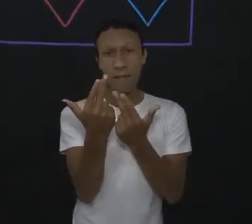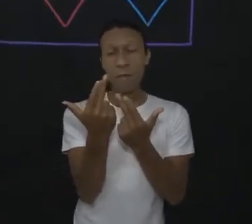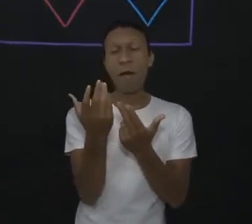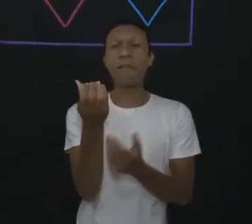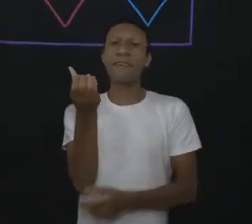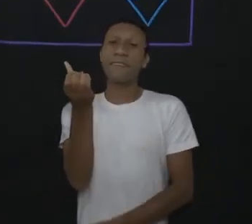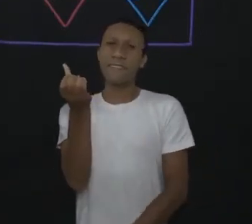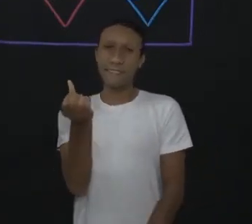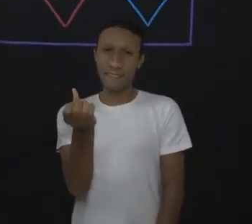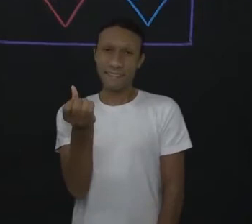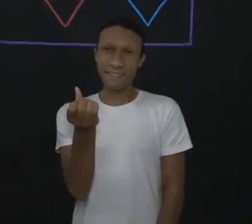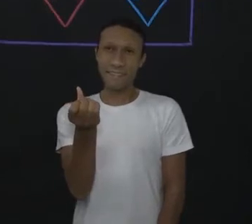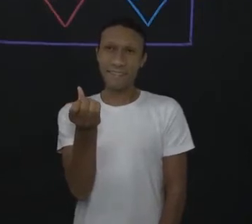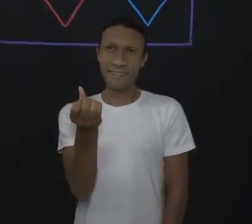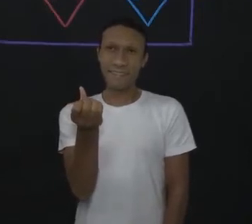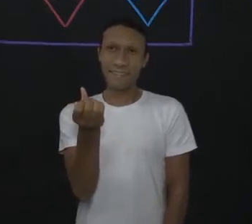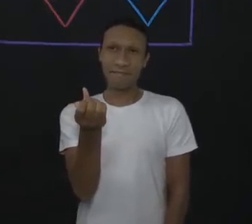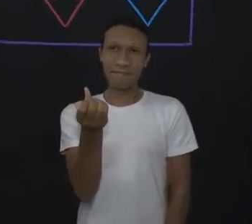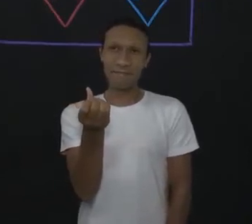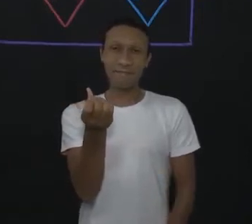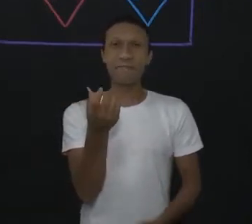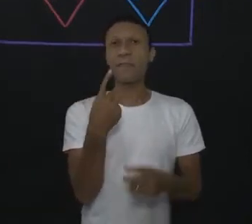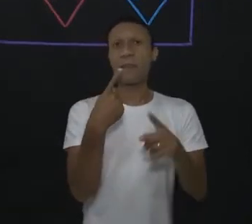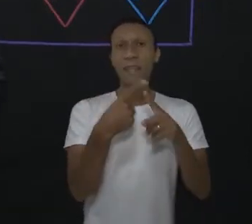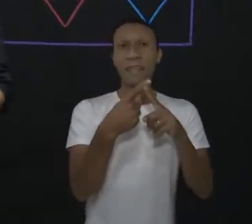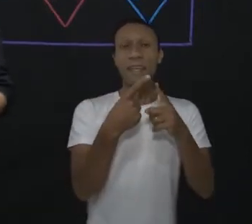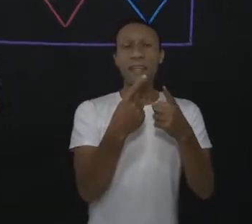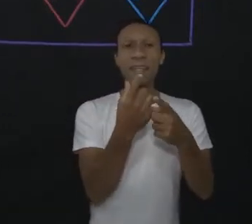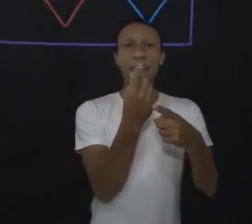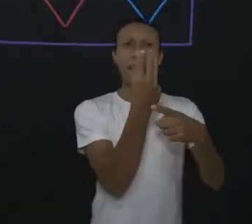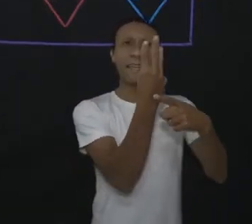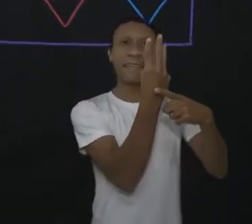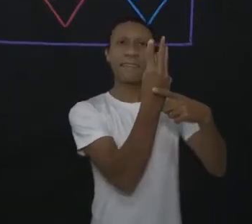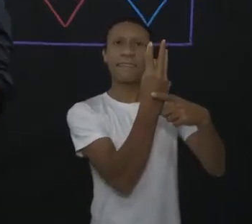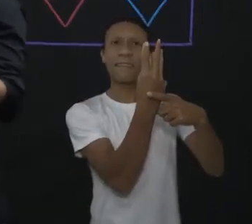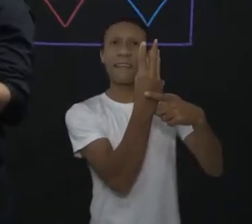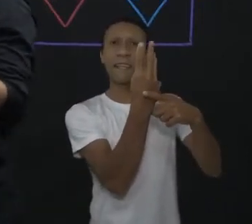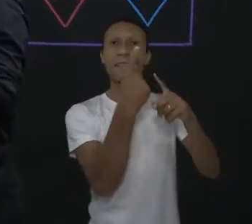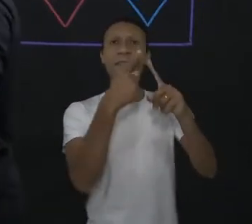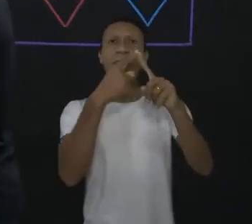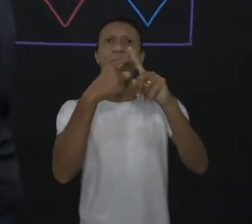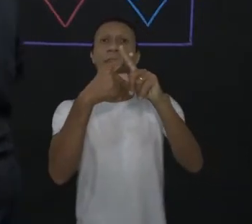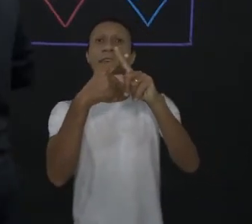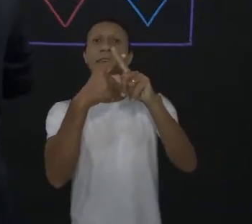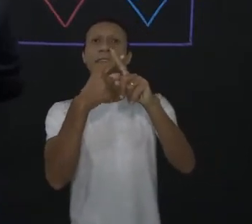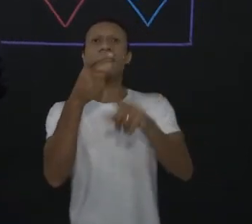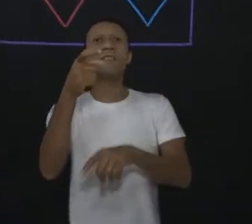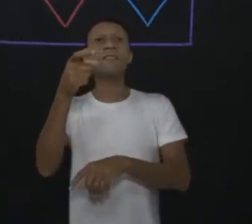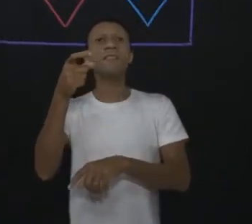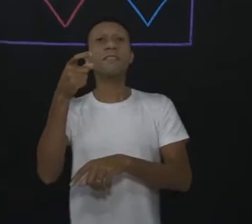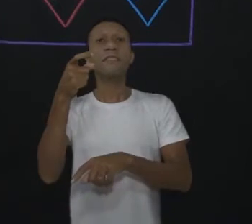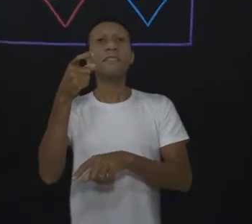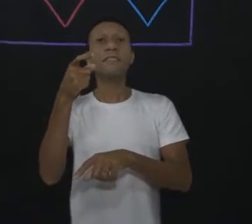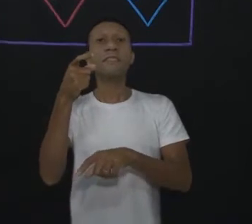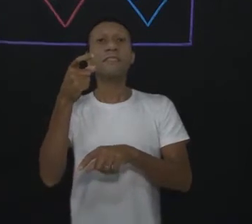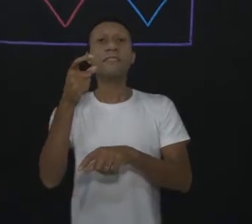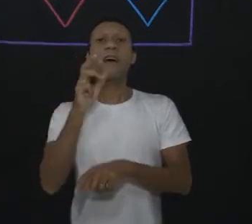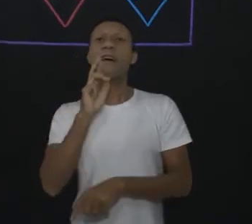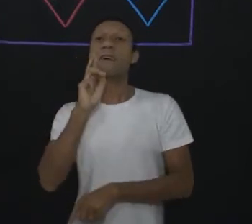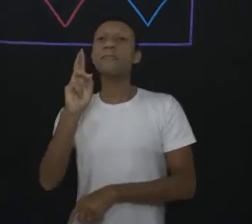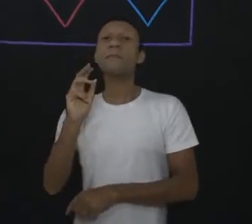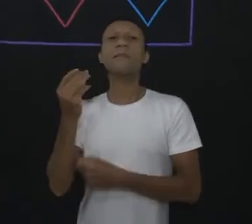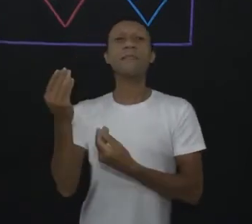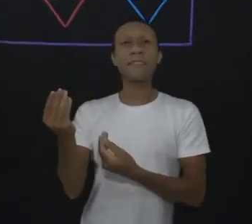3 multiplicado por 3 vai me dar o valor de x. E aí, gente, fica muito fácil você reparar o